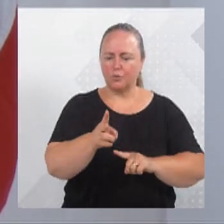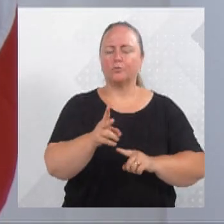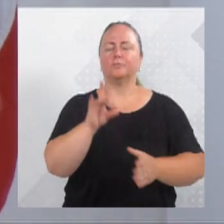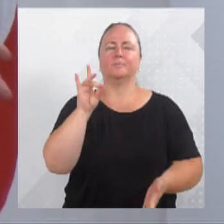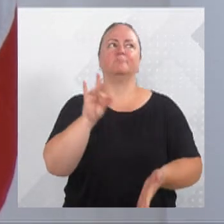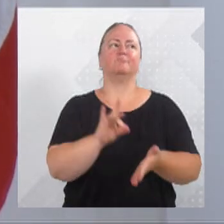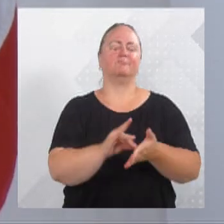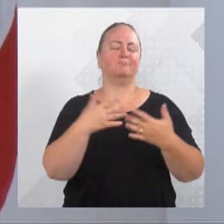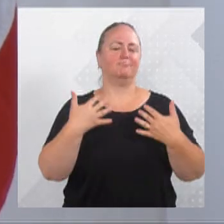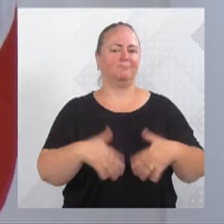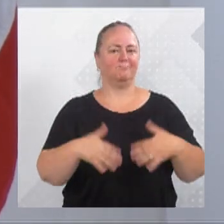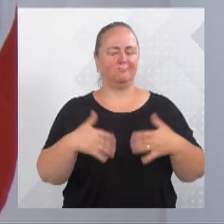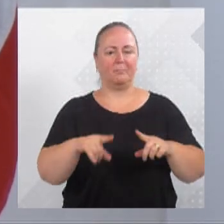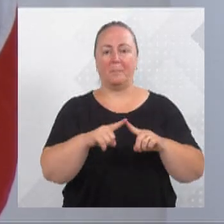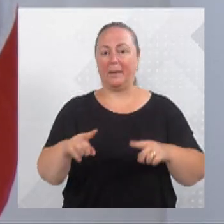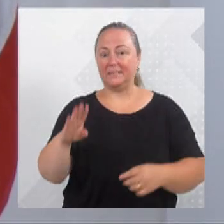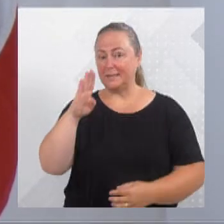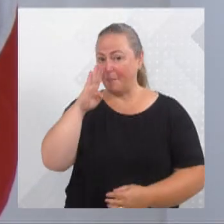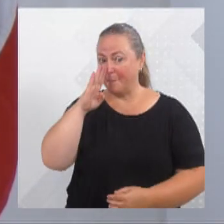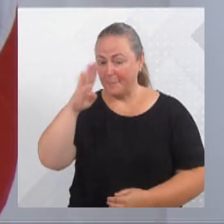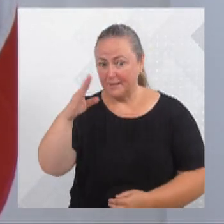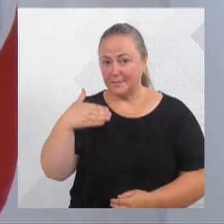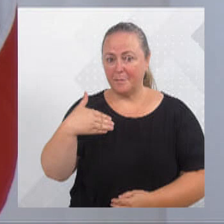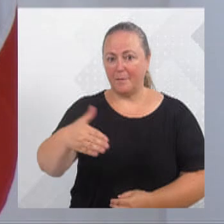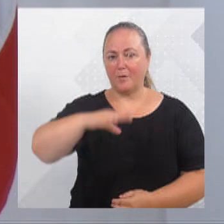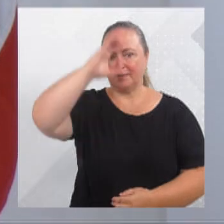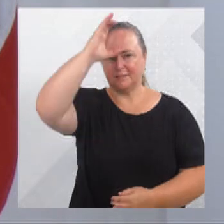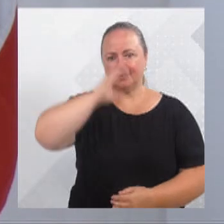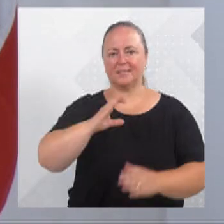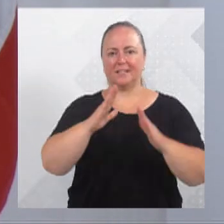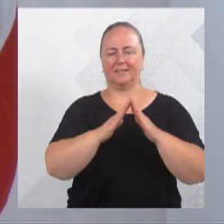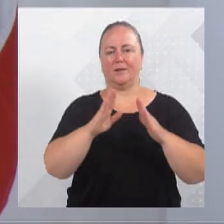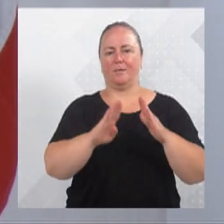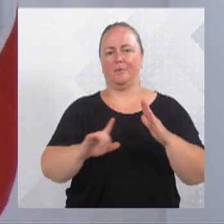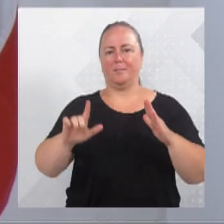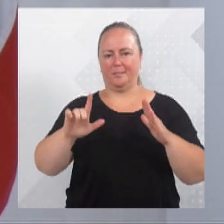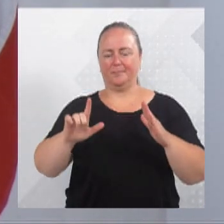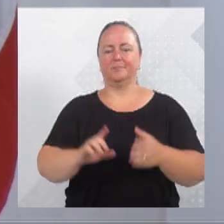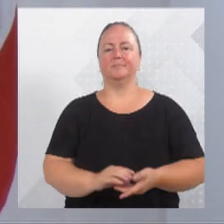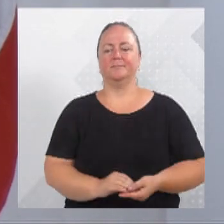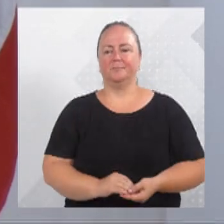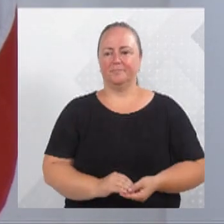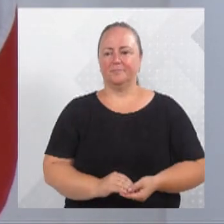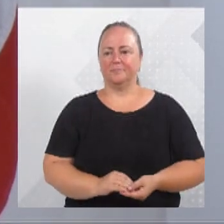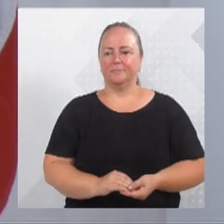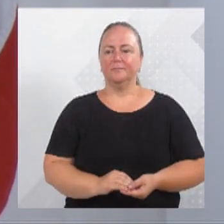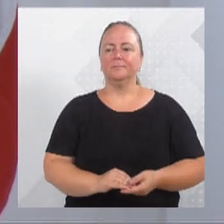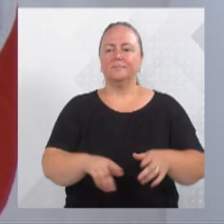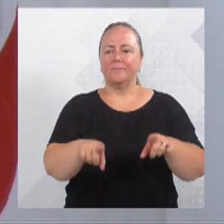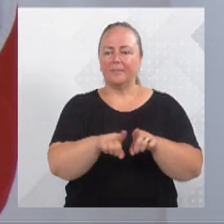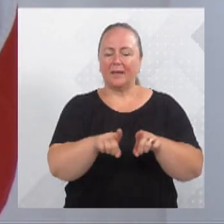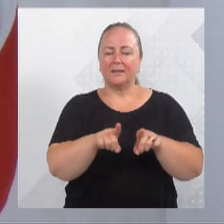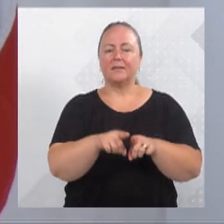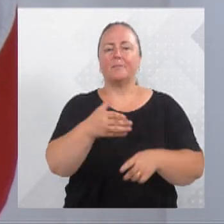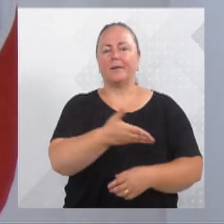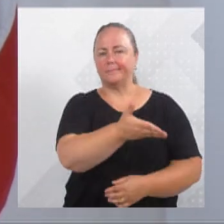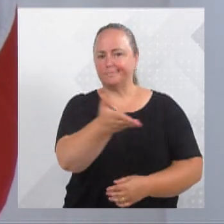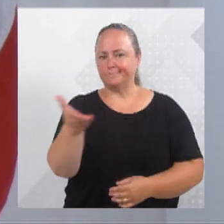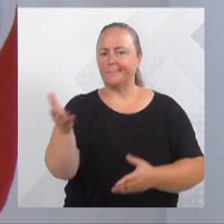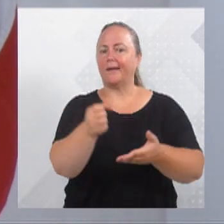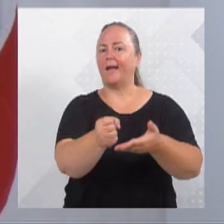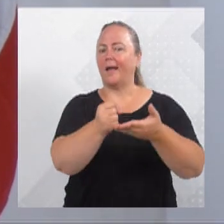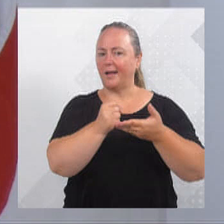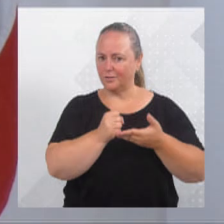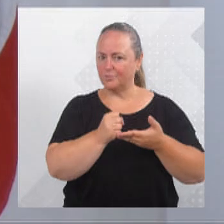sim, mas, sobretudo, para cada cidadão da cidade de Blumenau. Outro exemplo que nós estamos fazendo, e vocês estão nos ajudando,